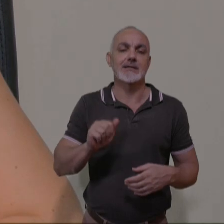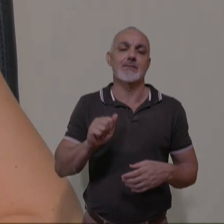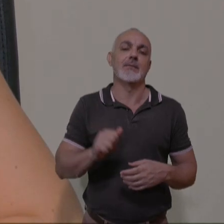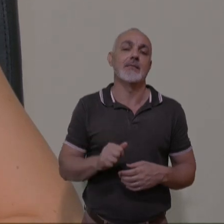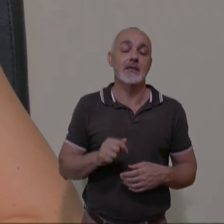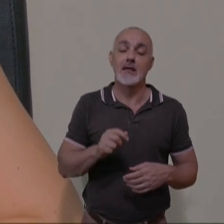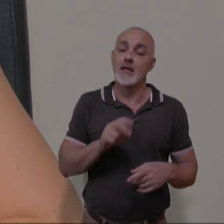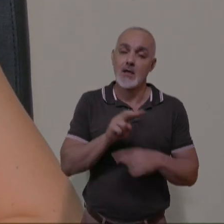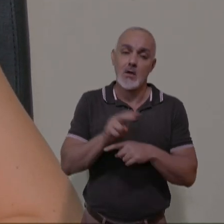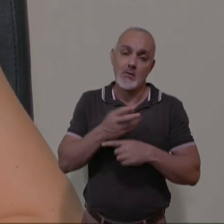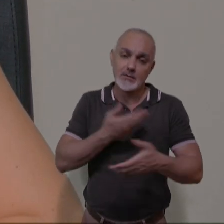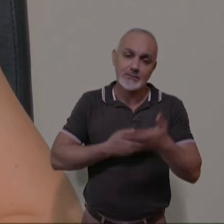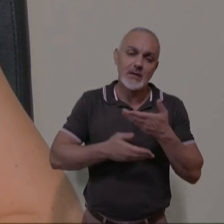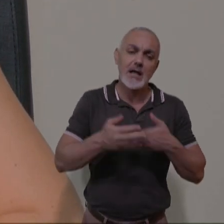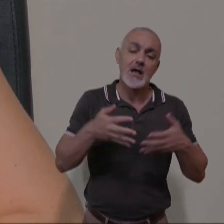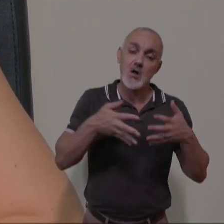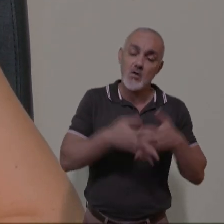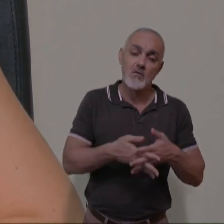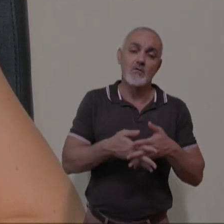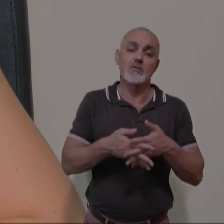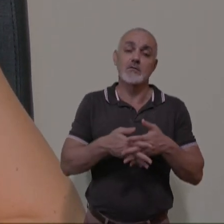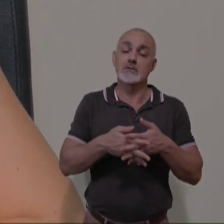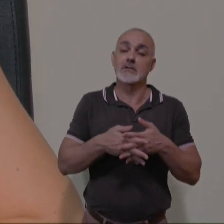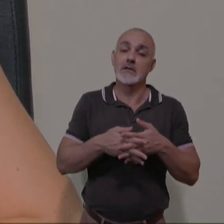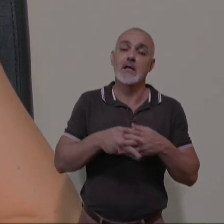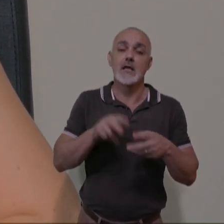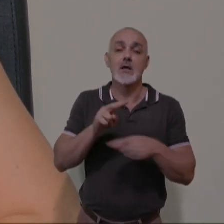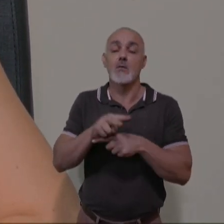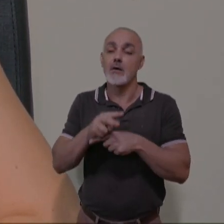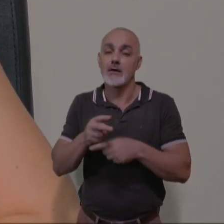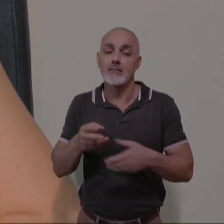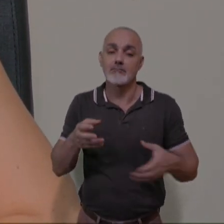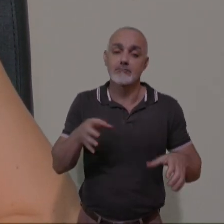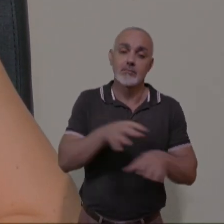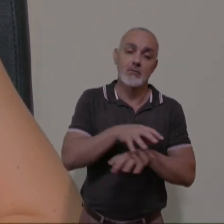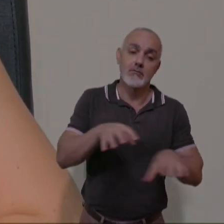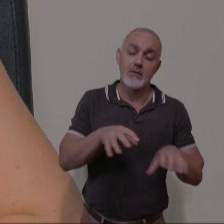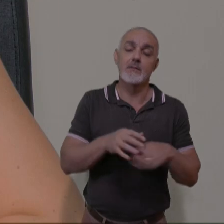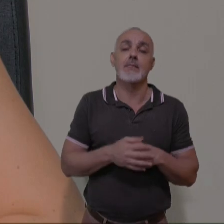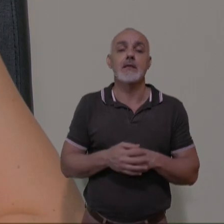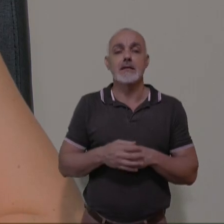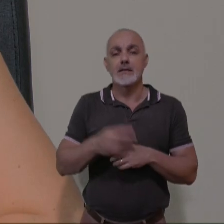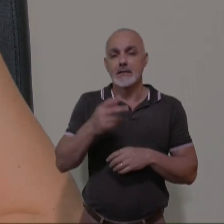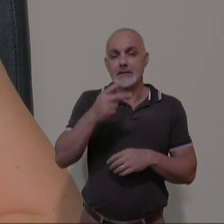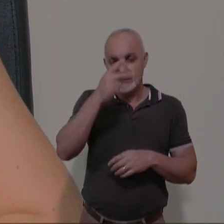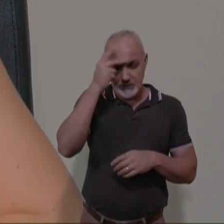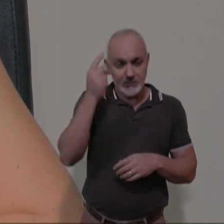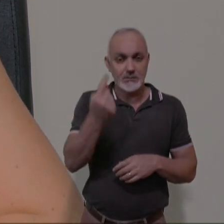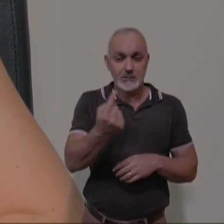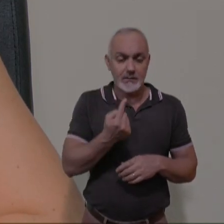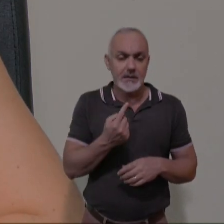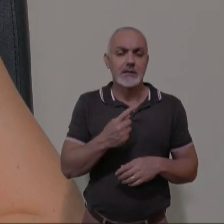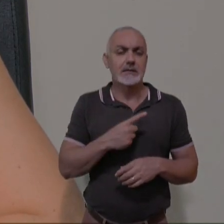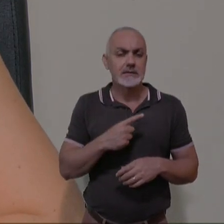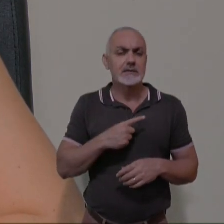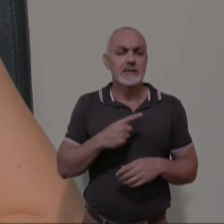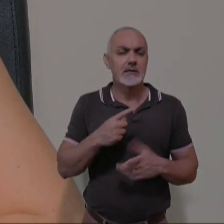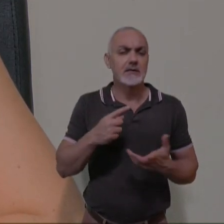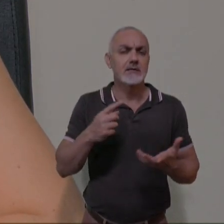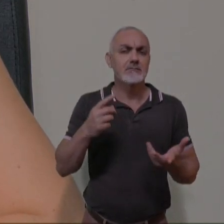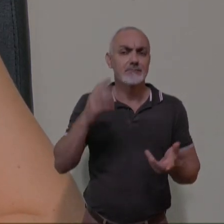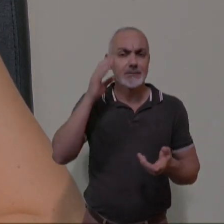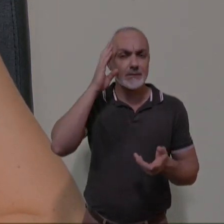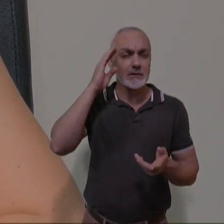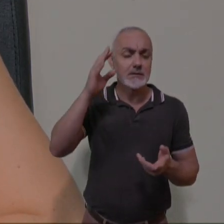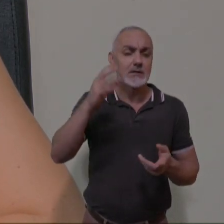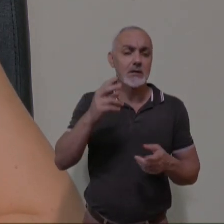compartilhada é muito confundida com a guarda alternada. Quando as pessoas vêm até mim, elas têm a ilusão de